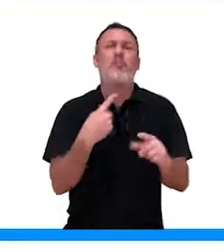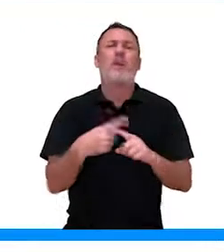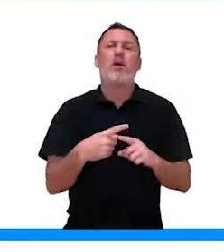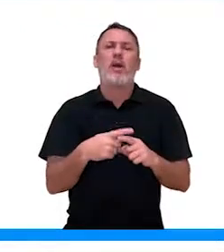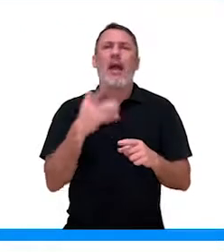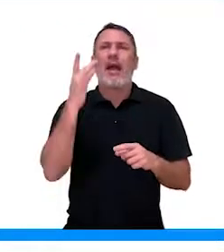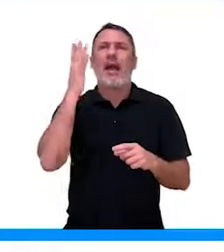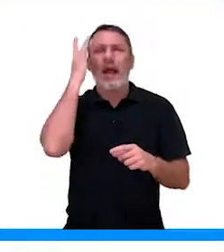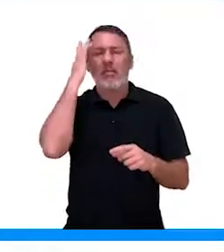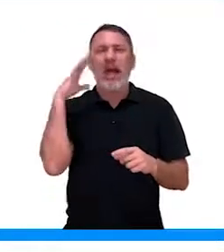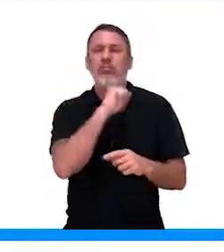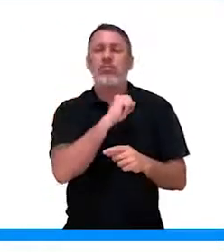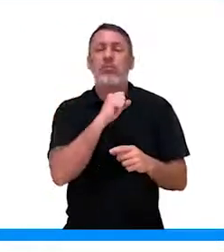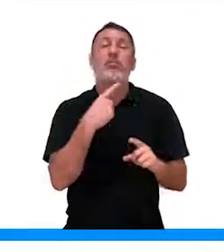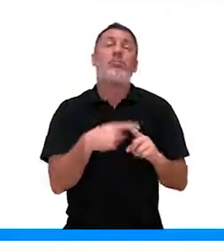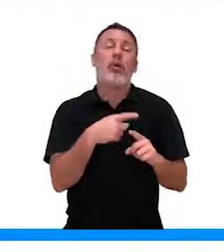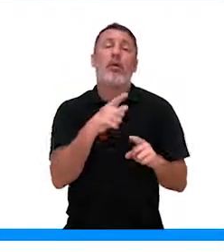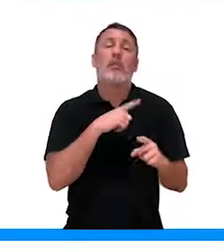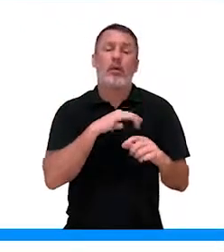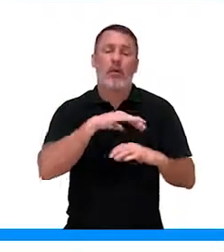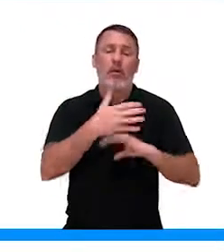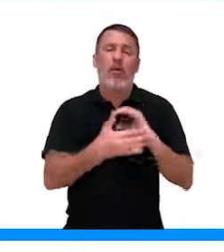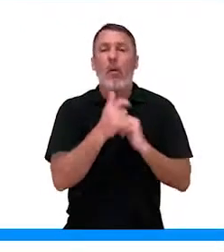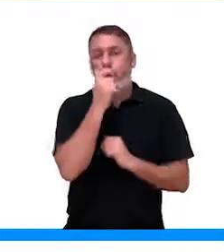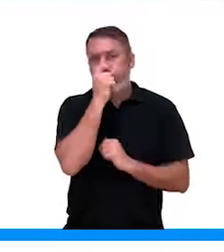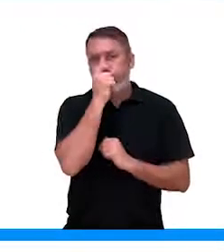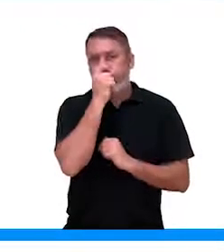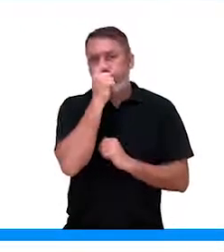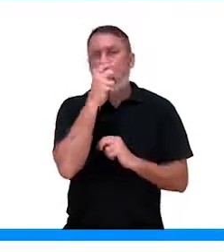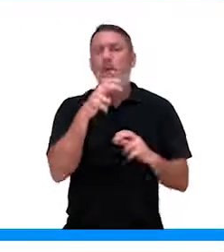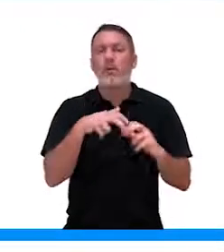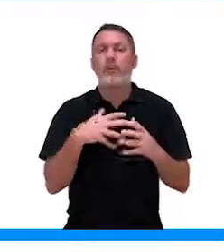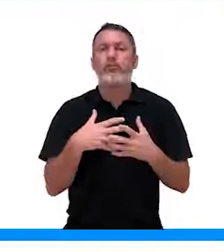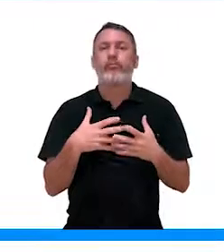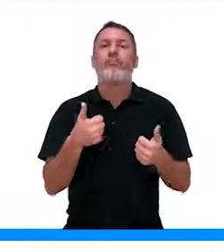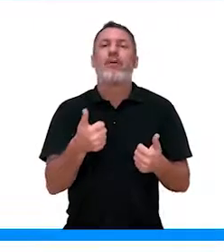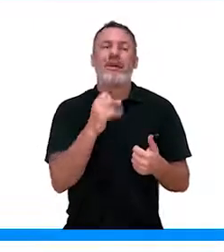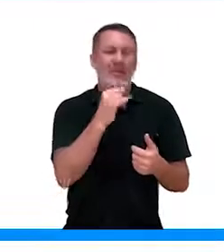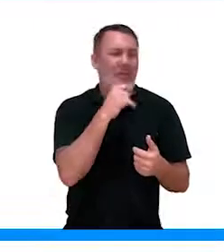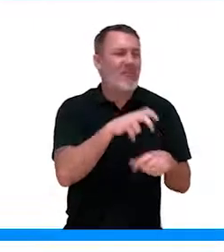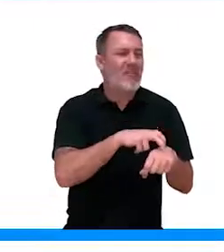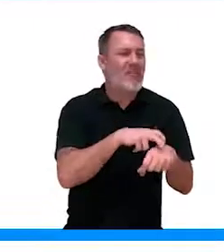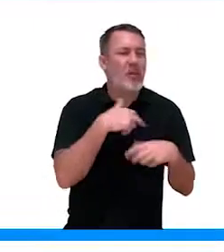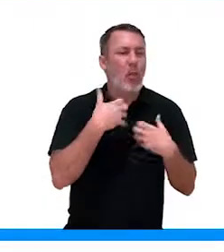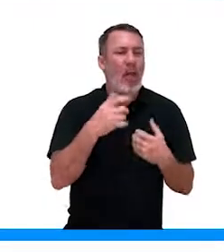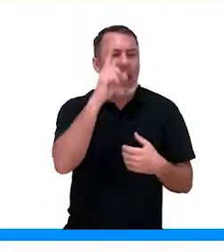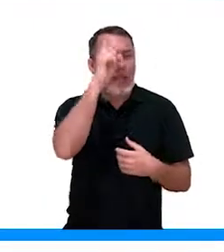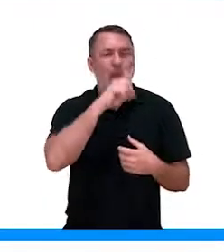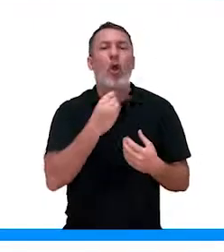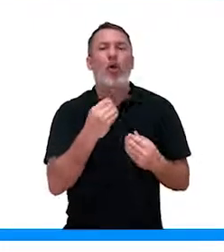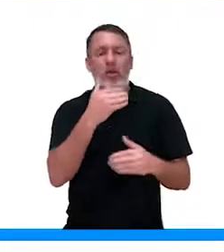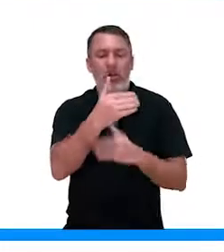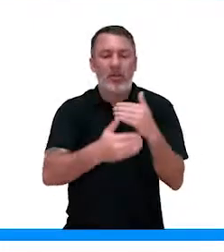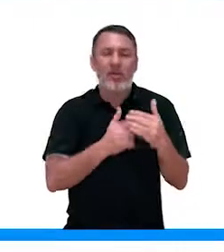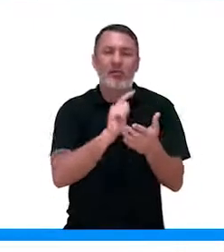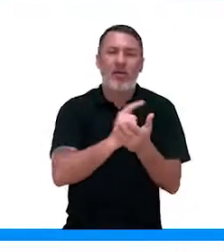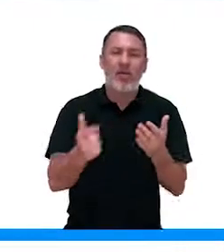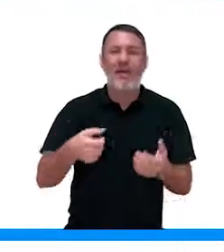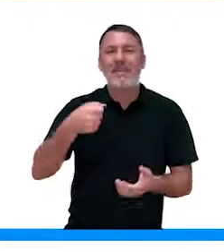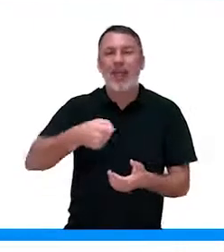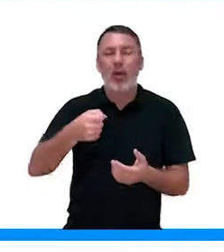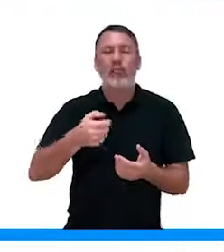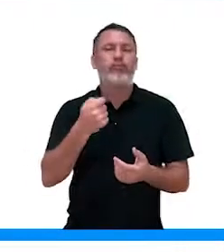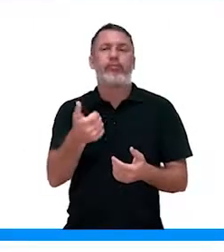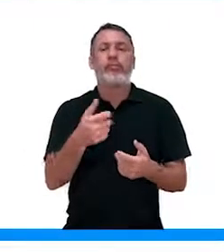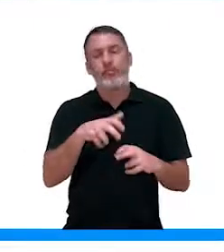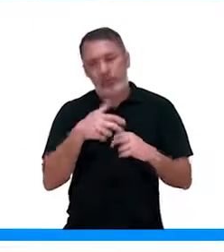prendendo o gás ali, o etileno e ele favorece esse processo de amadurecimento dos frutos. Então aí a gente